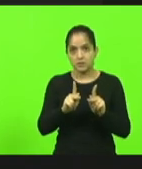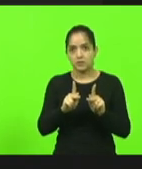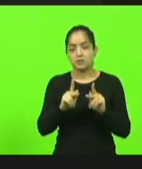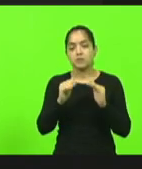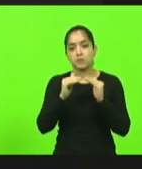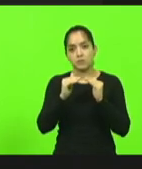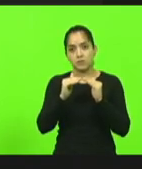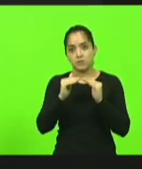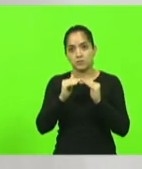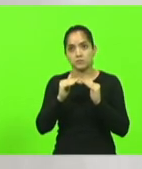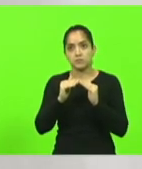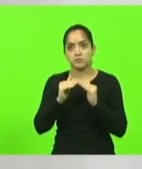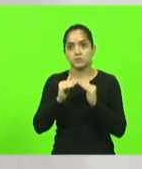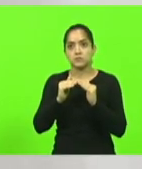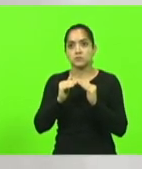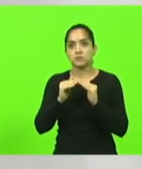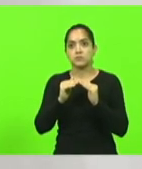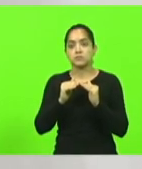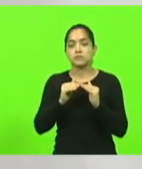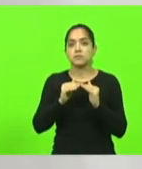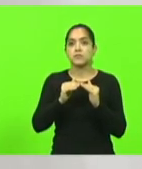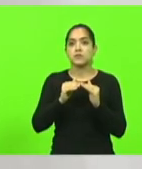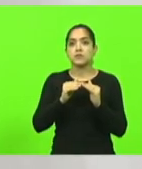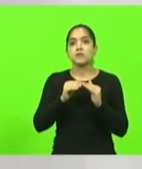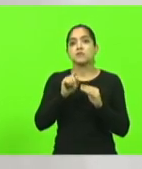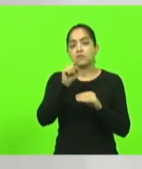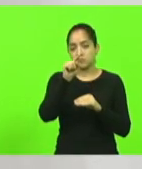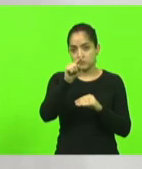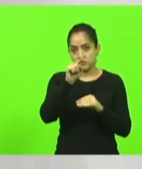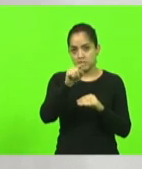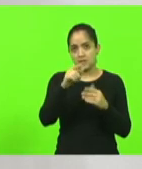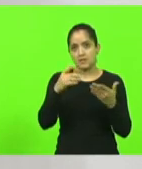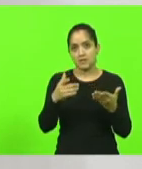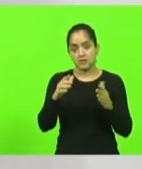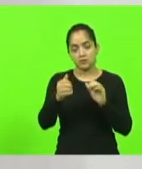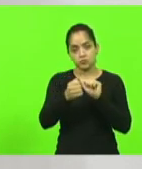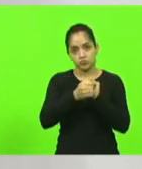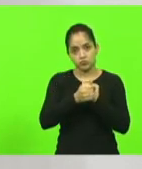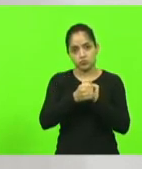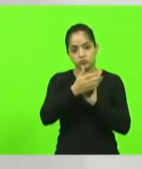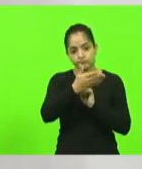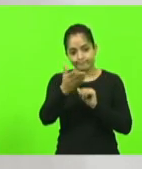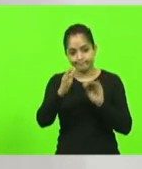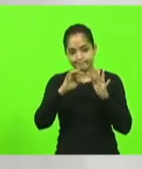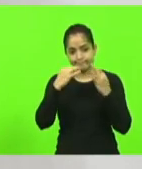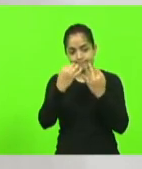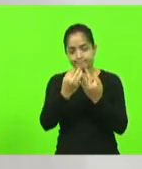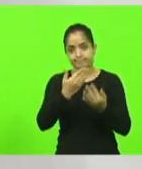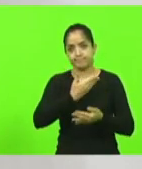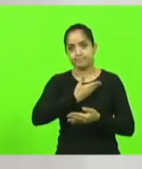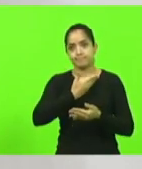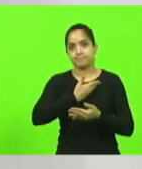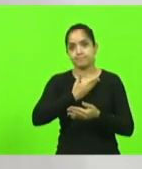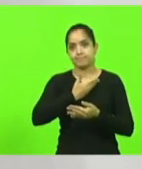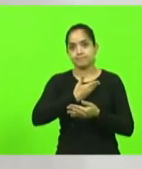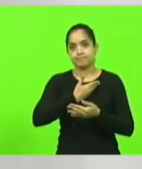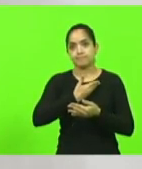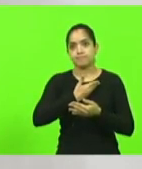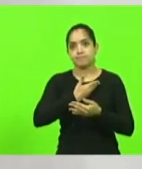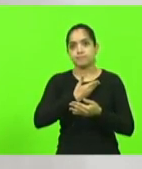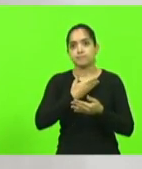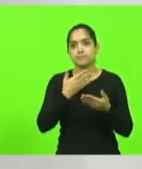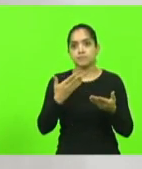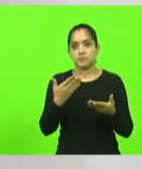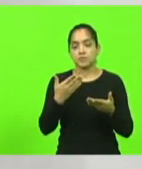Amém. Amém. Estaremos lá dia 7 de setembro, sua família, seus amigos, vai ser uma confraternização